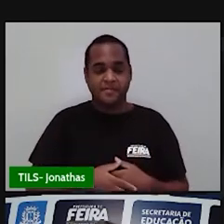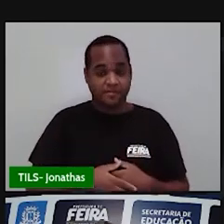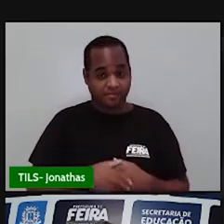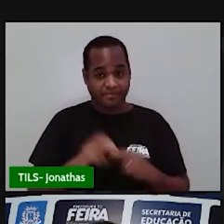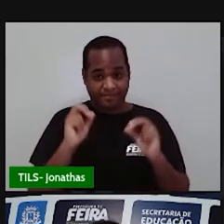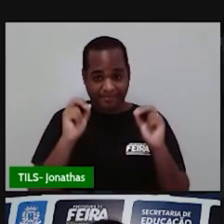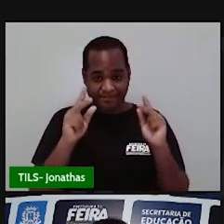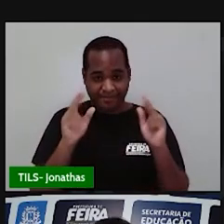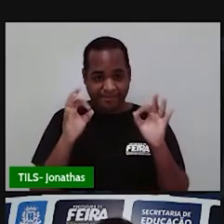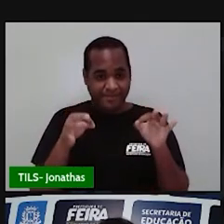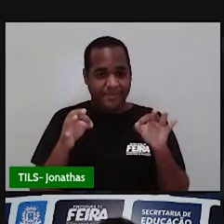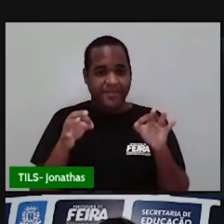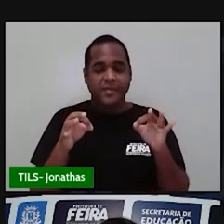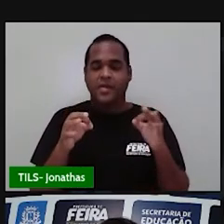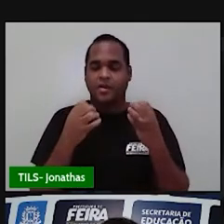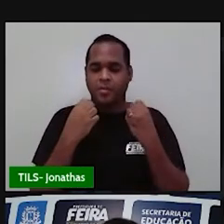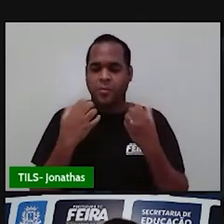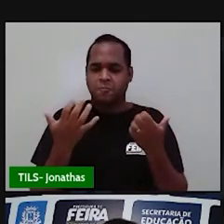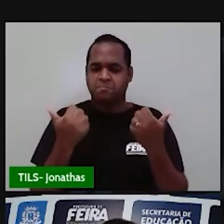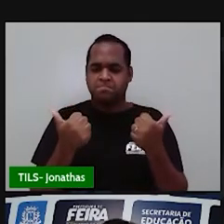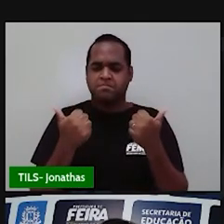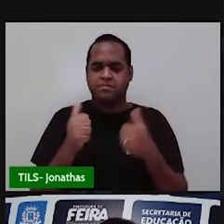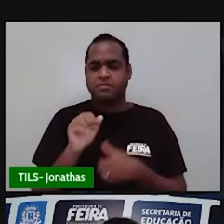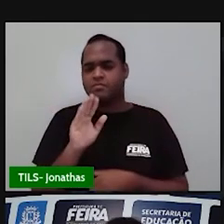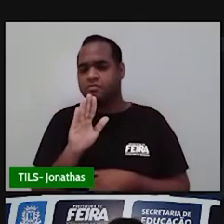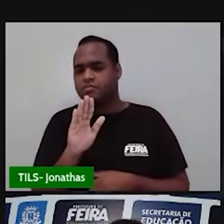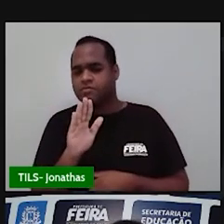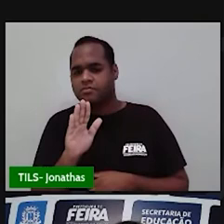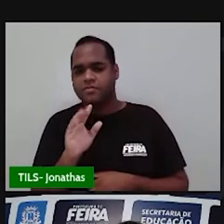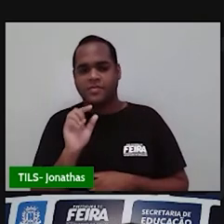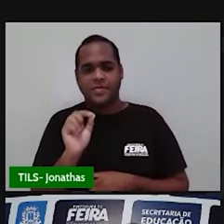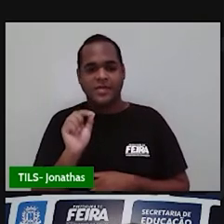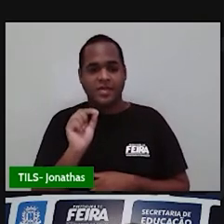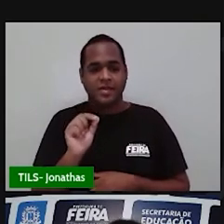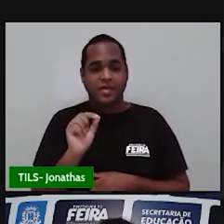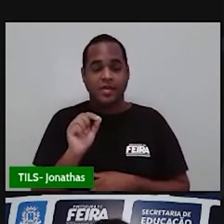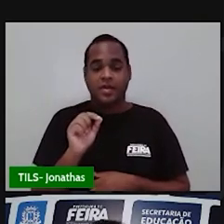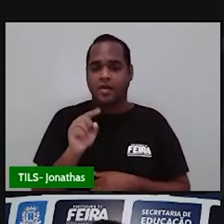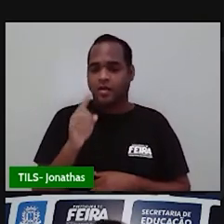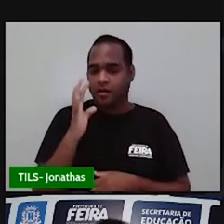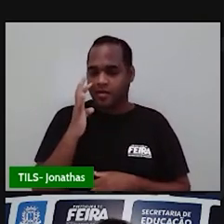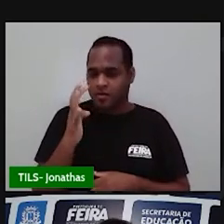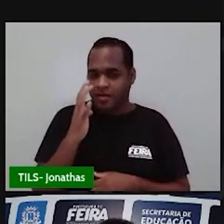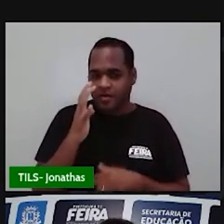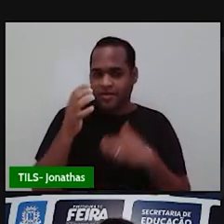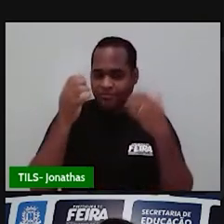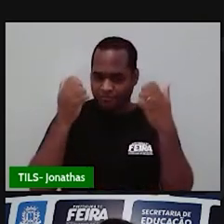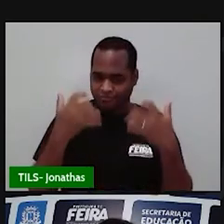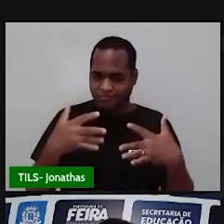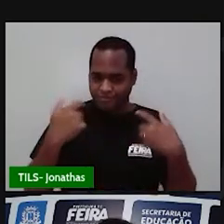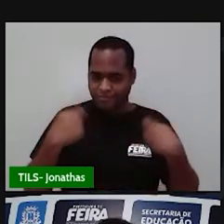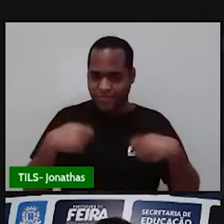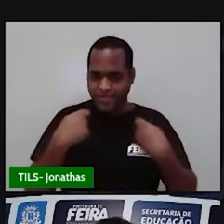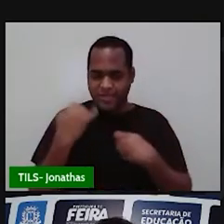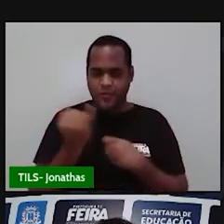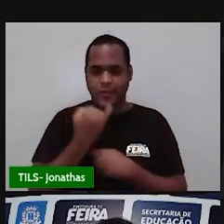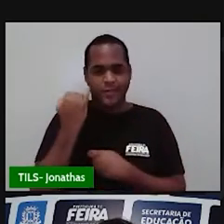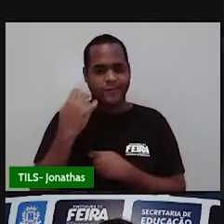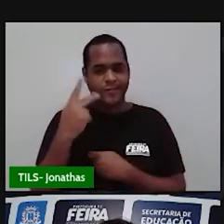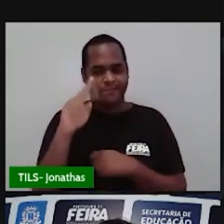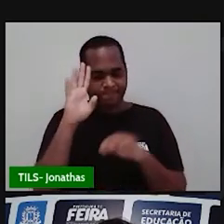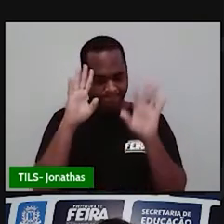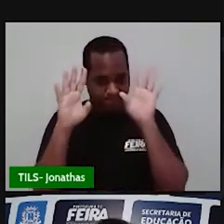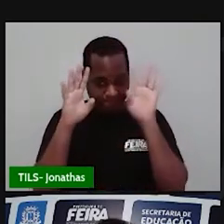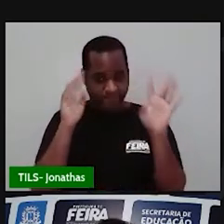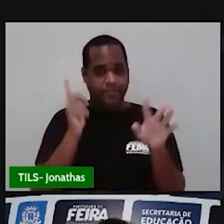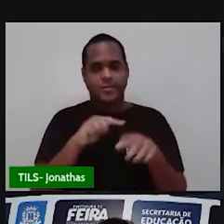Certo? Bom, mas, né, ó, presta atenção aí agora que eu quero te fazer pensar um pouquinho.